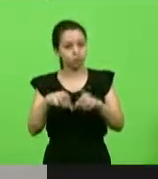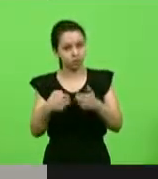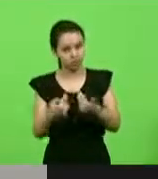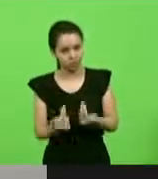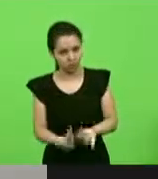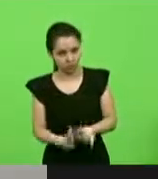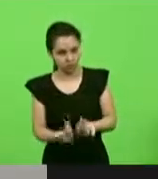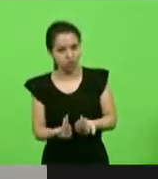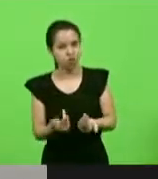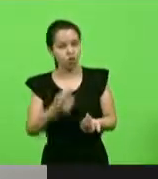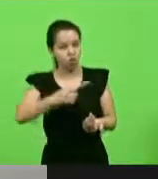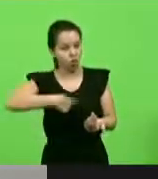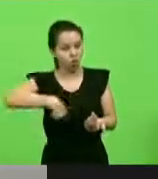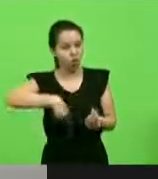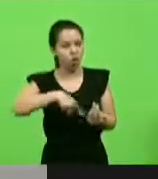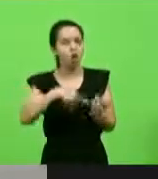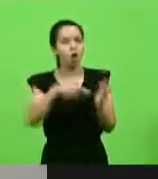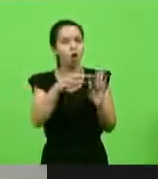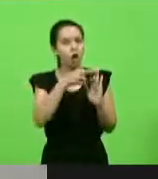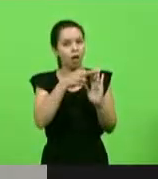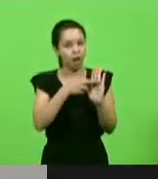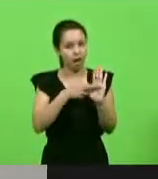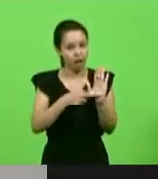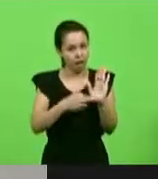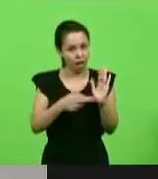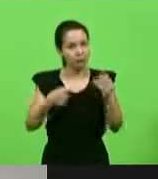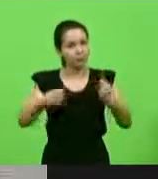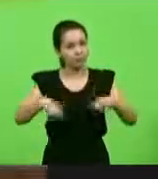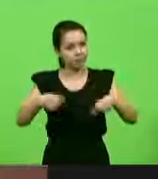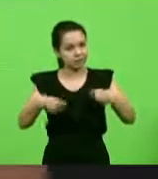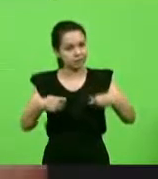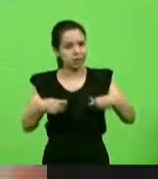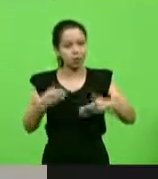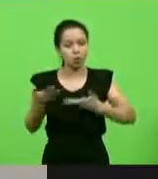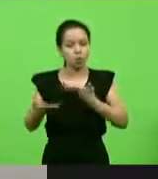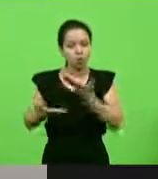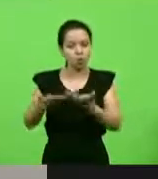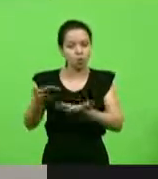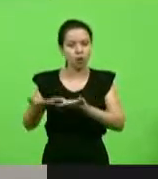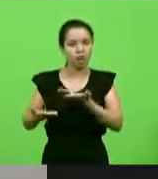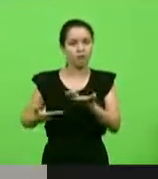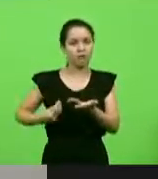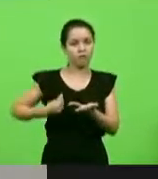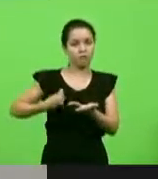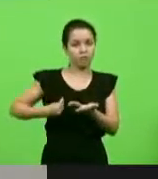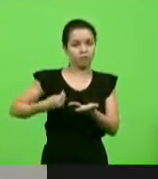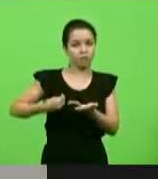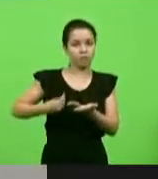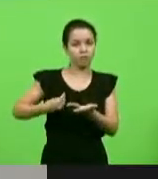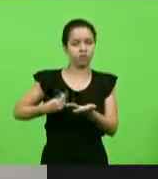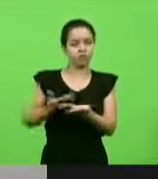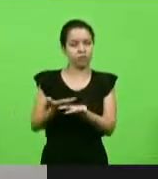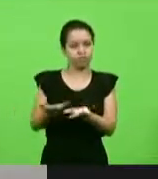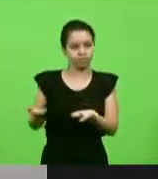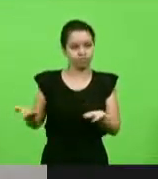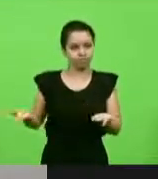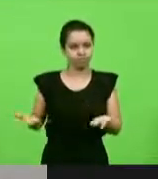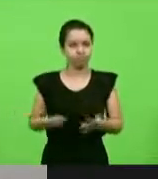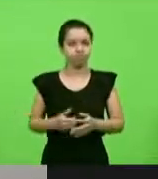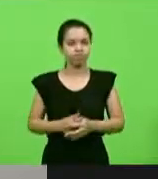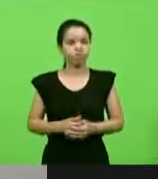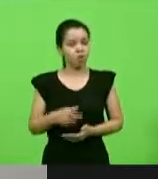regras para cuidar desta vida que se expande nessa relação toda. Nós estamos